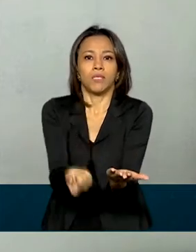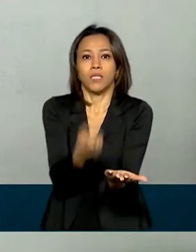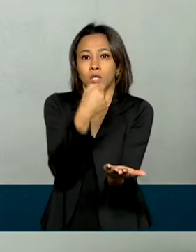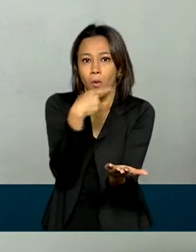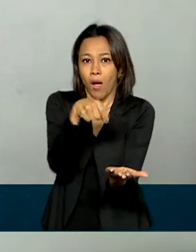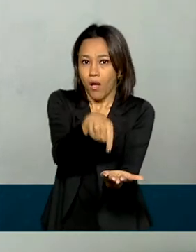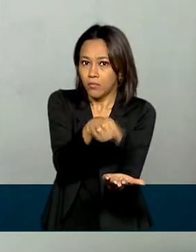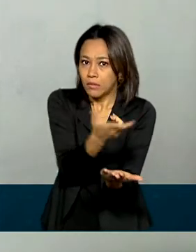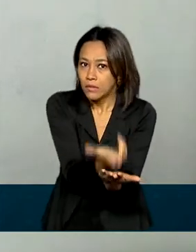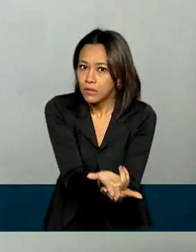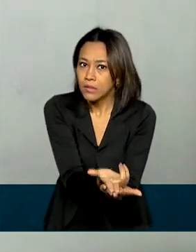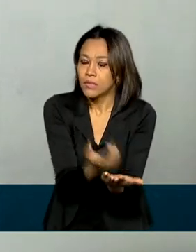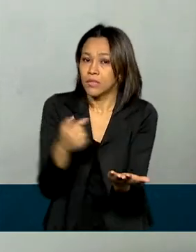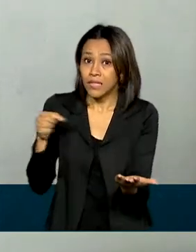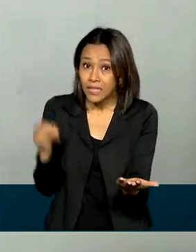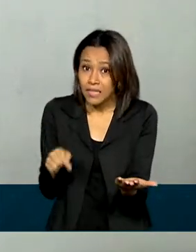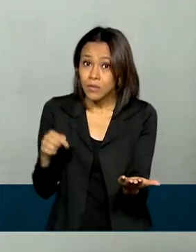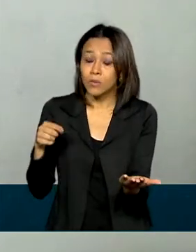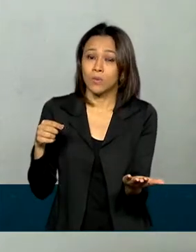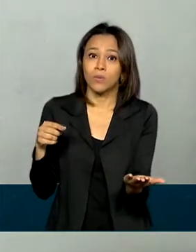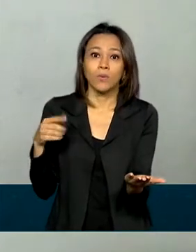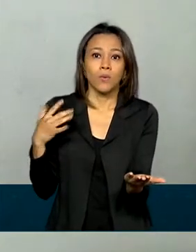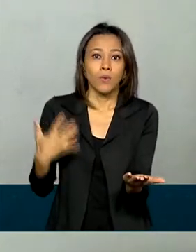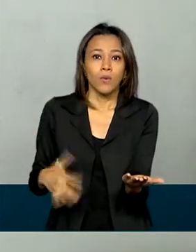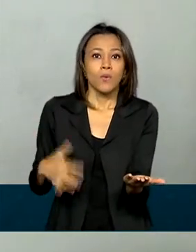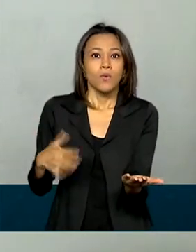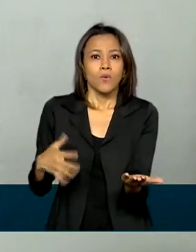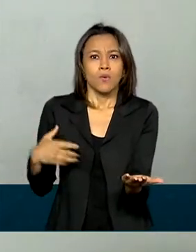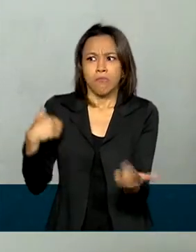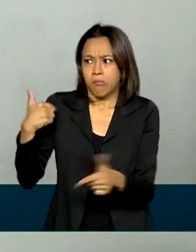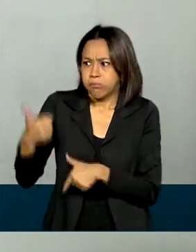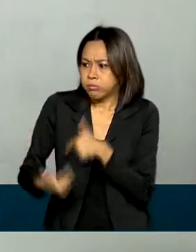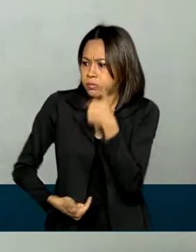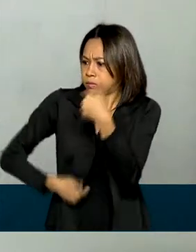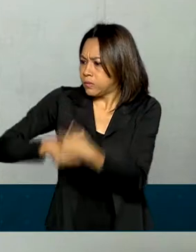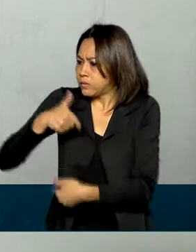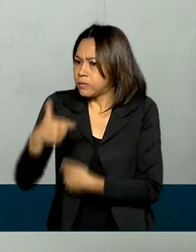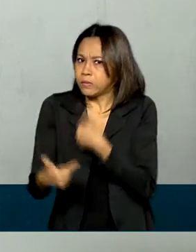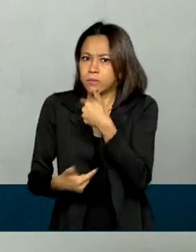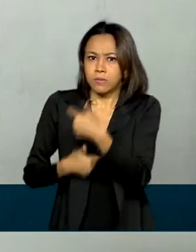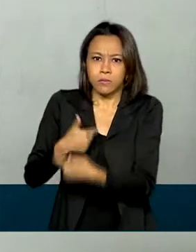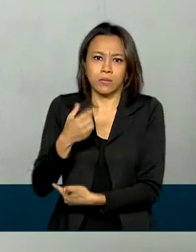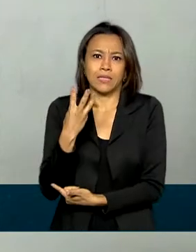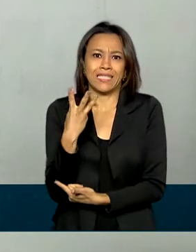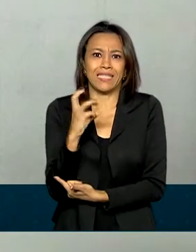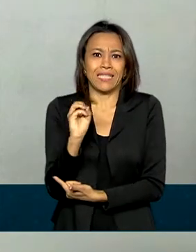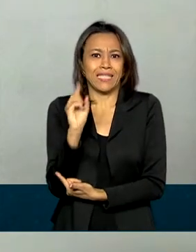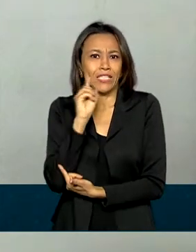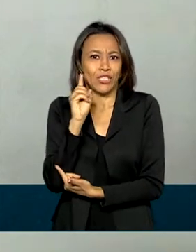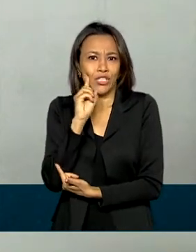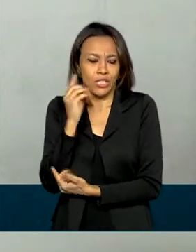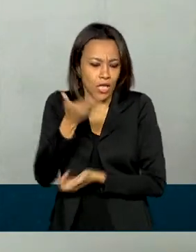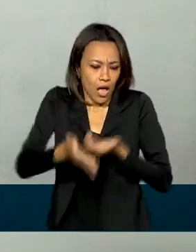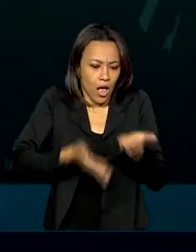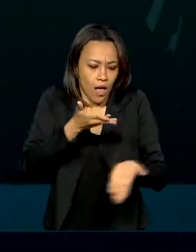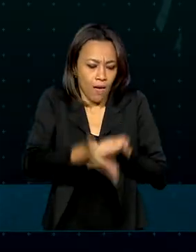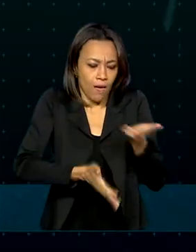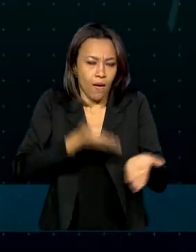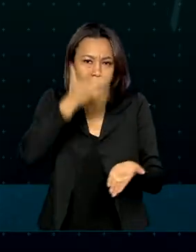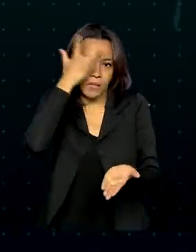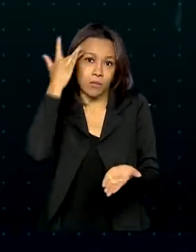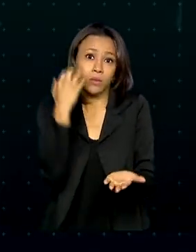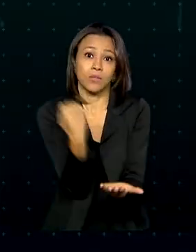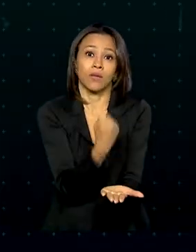chegou a nos dar uma força de trabalho de 30 dias para esses pacientes mais críticos.